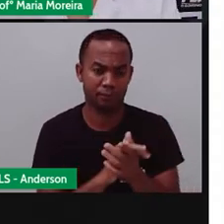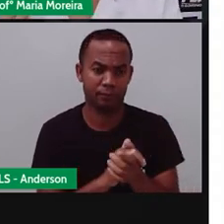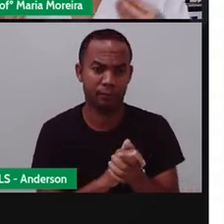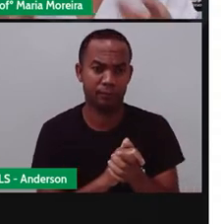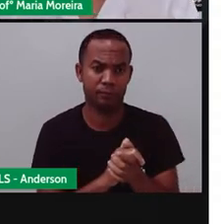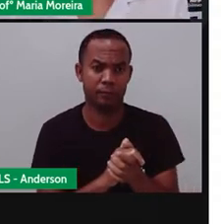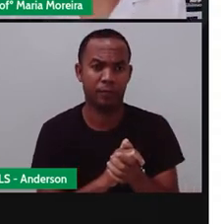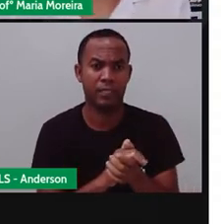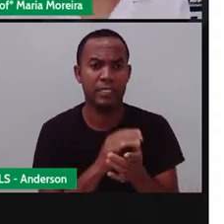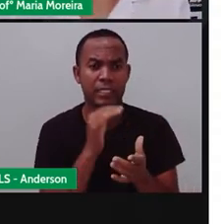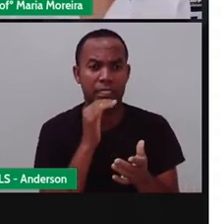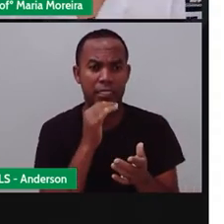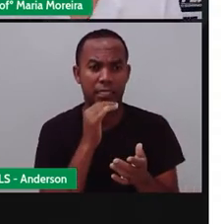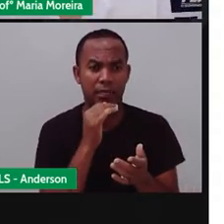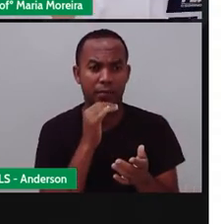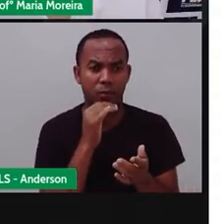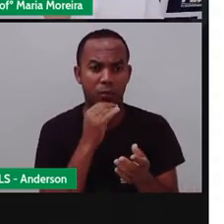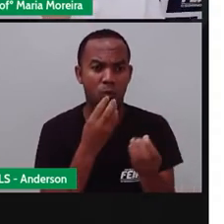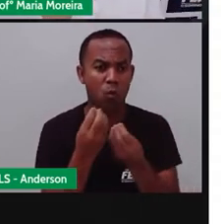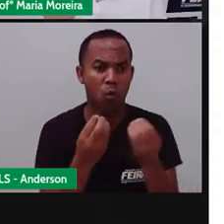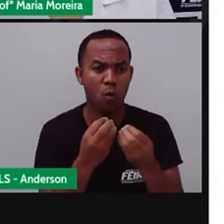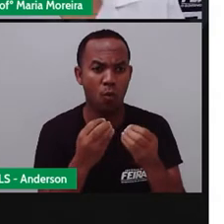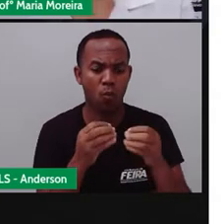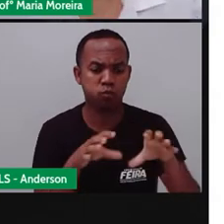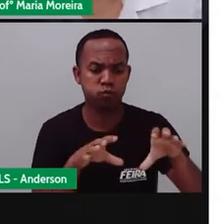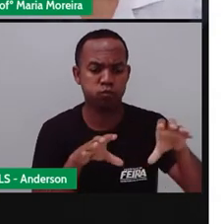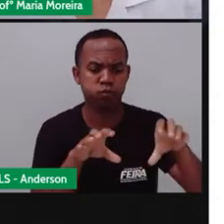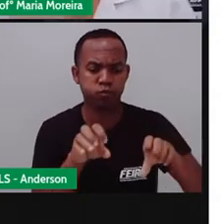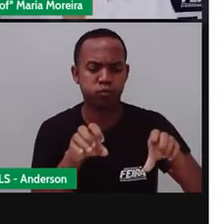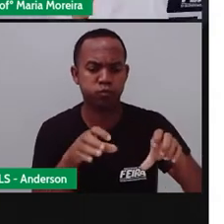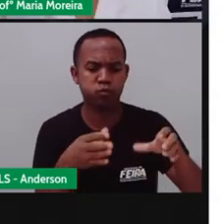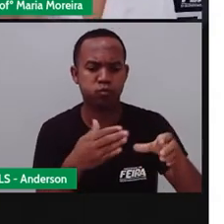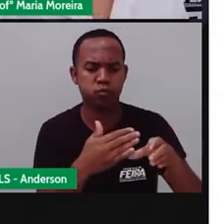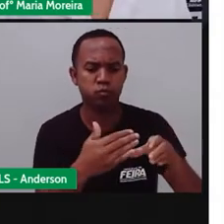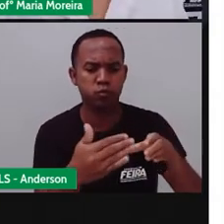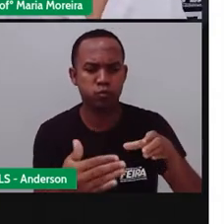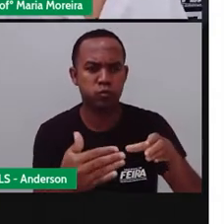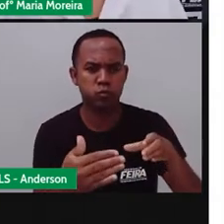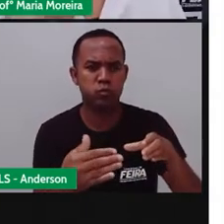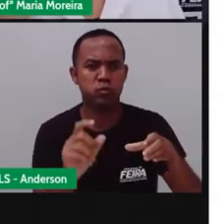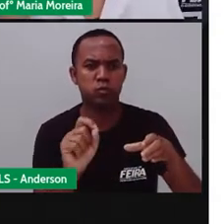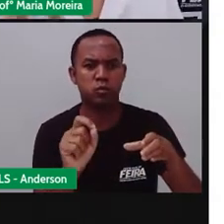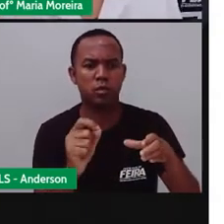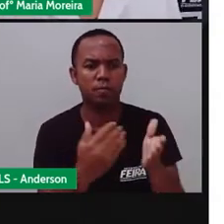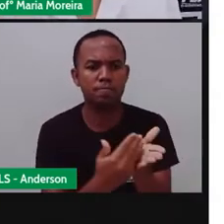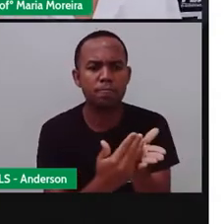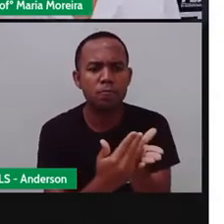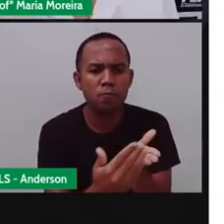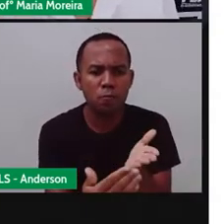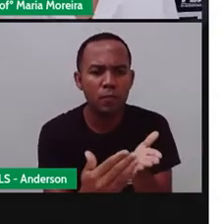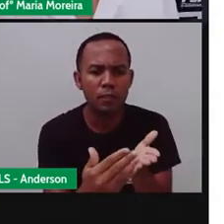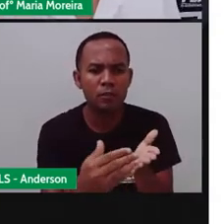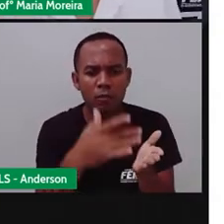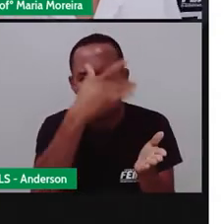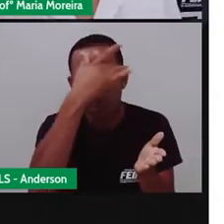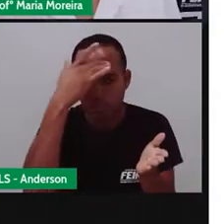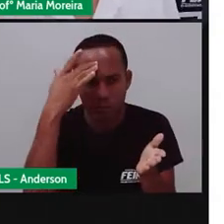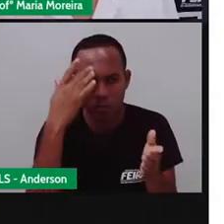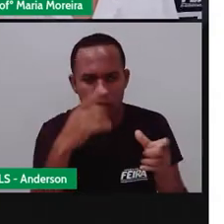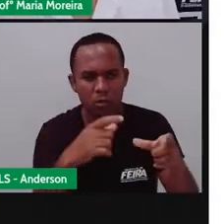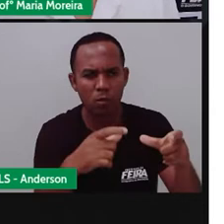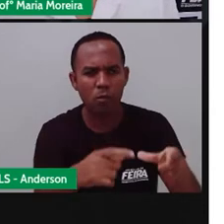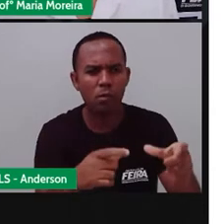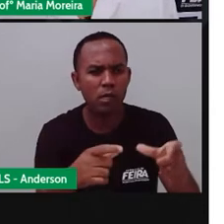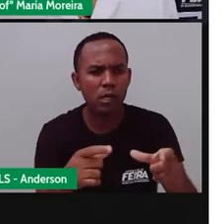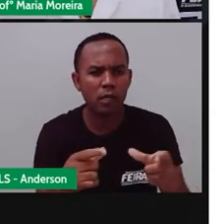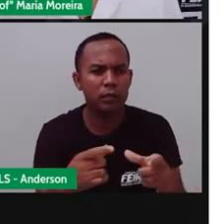Por conta do seu processo de formação. Como assim? As pessoas que foram o quê? Habitando esses locais. Não